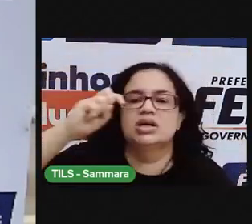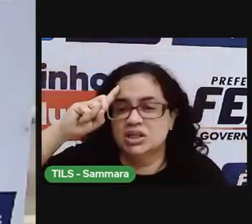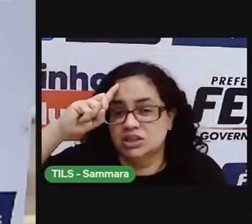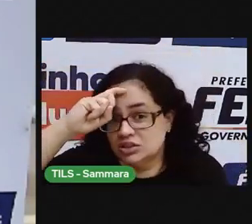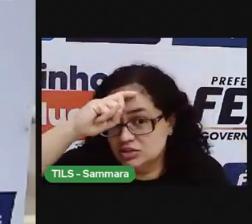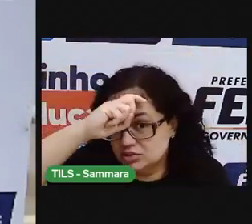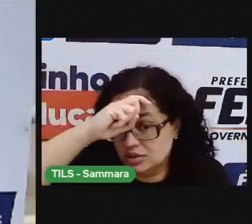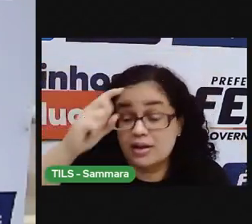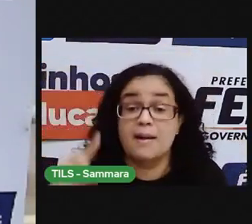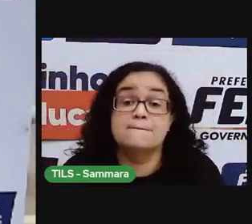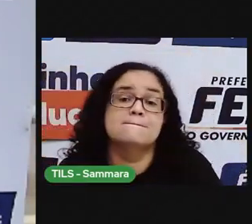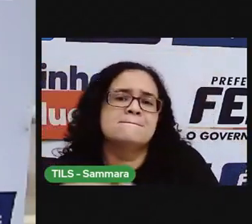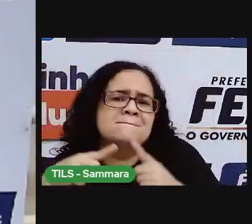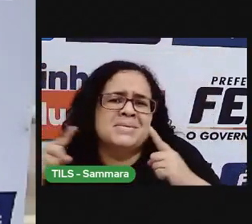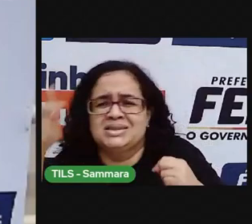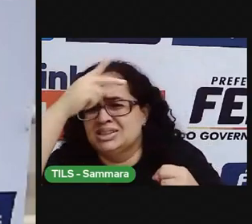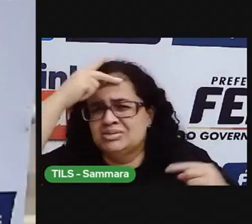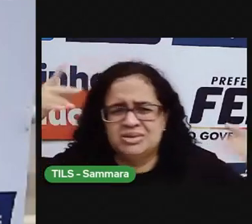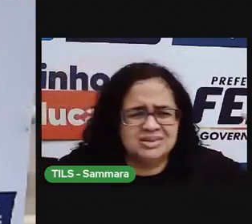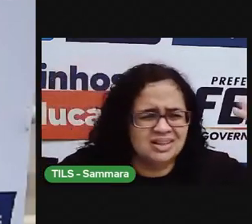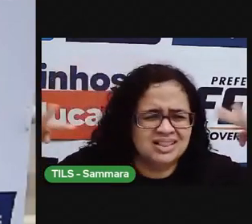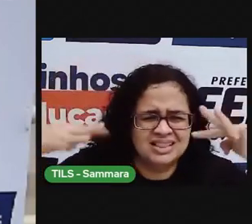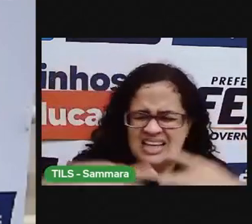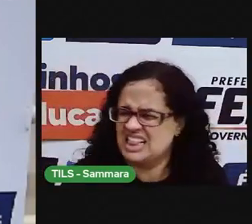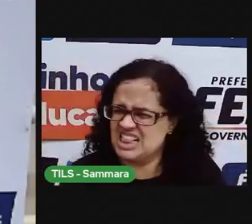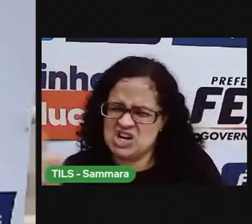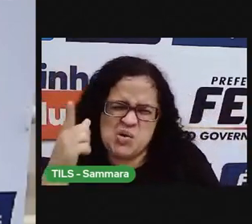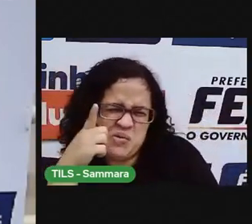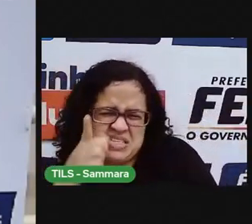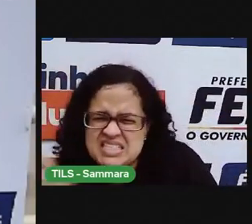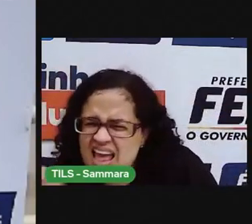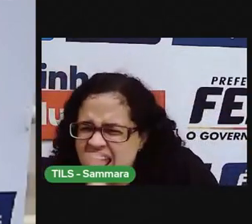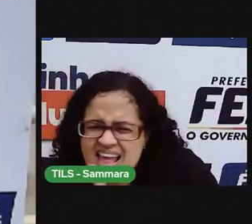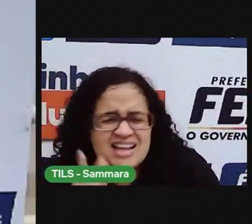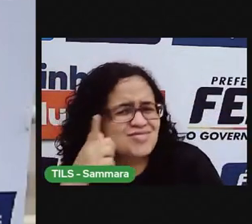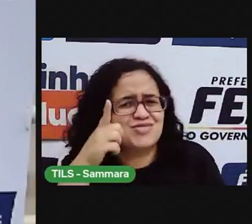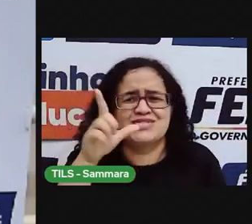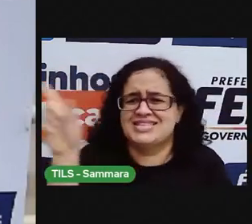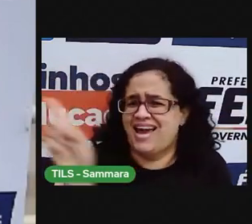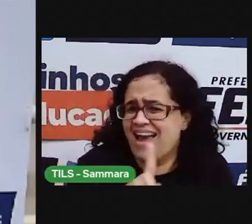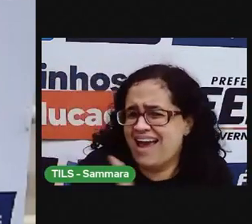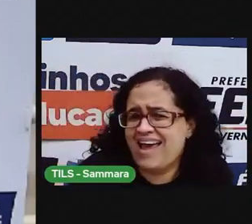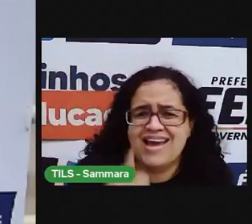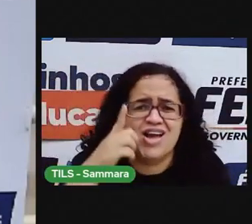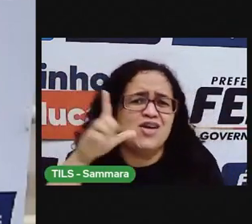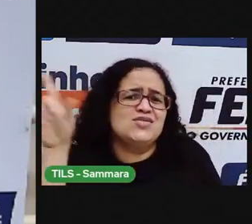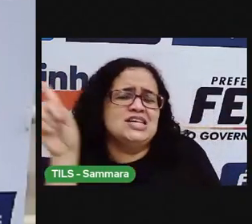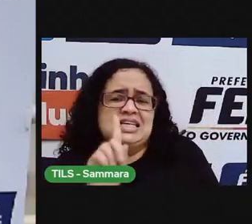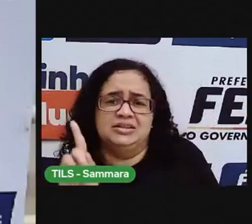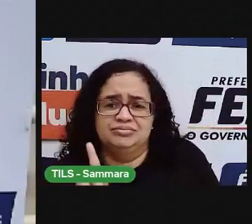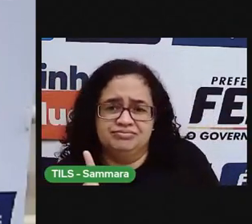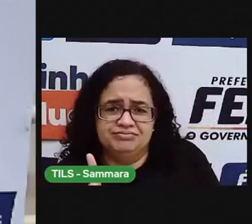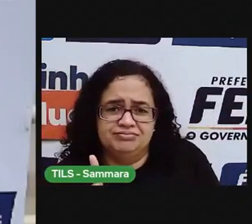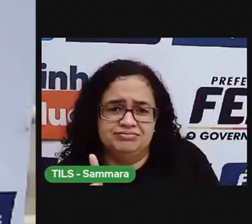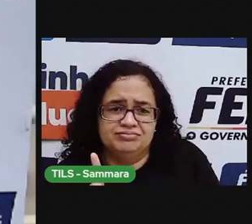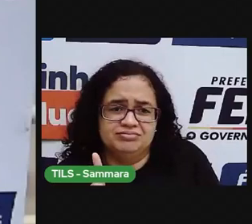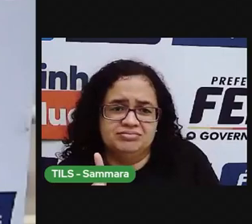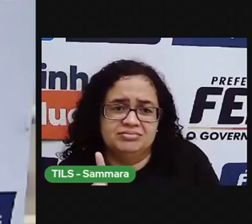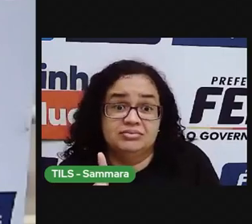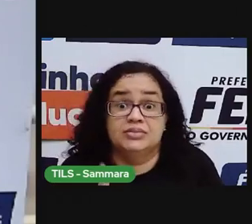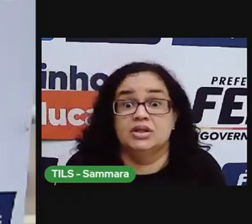ladeira. Mas a multidão gritava. Vocês não conseguem! Vocês não conseguem!